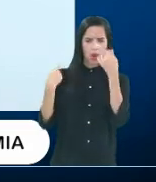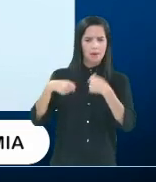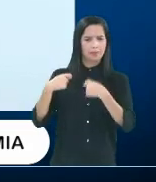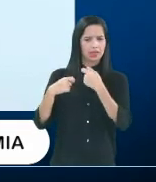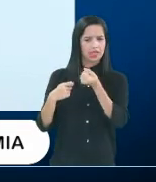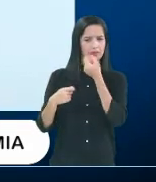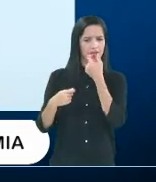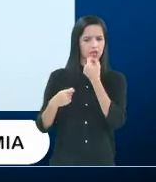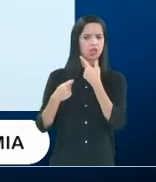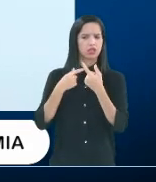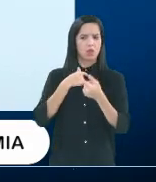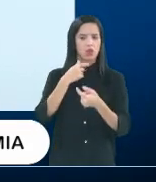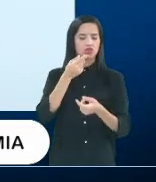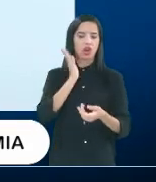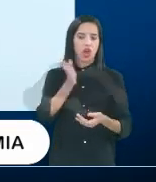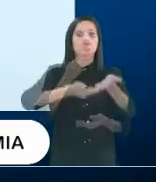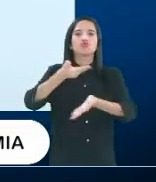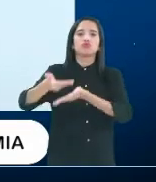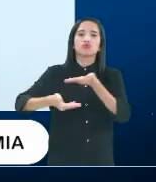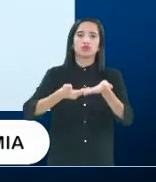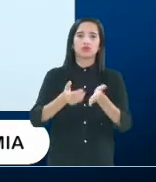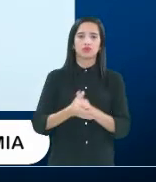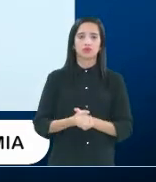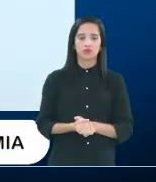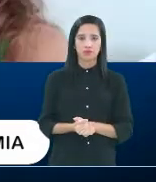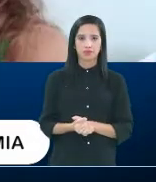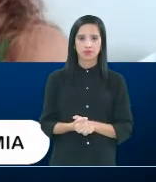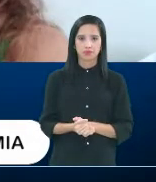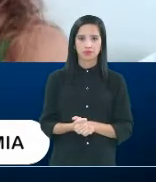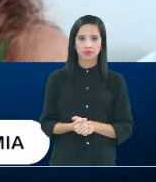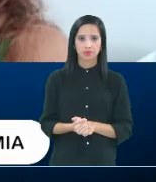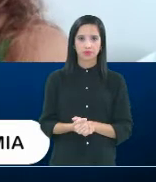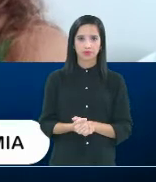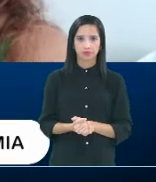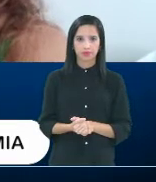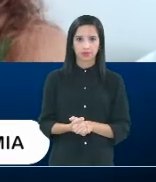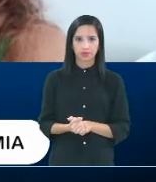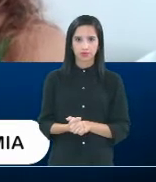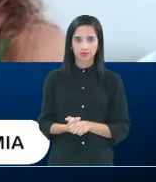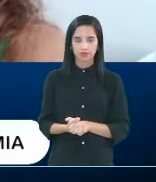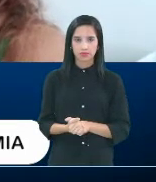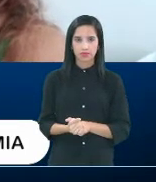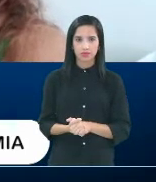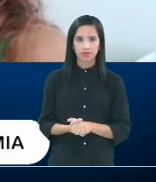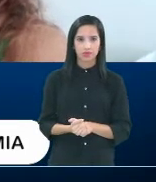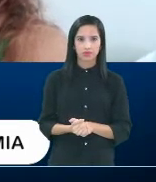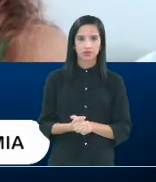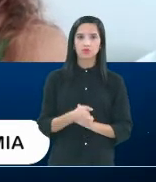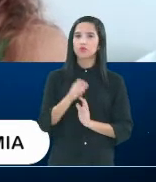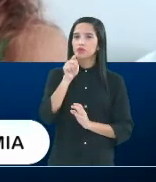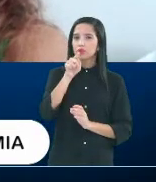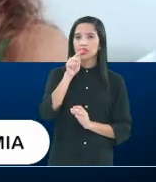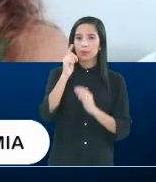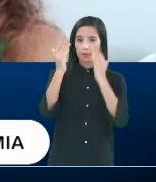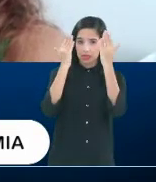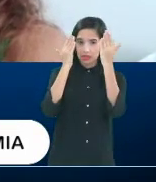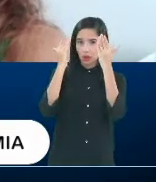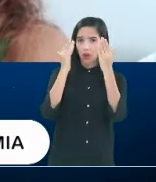medicamento, eu encaminho ela para um médico. e como psicólogo, a senhora recomenda que,